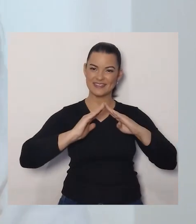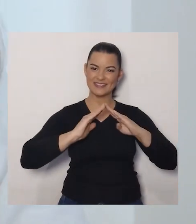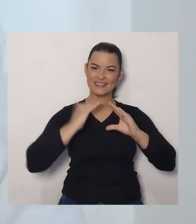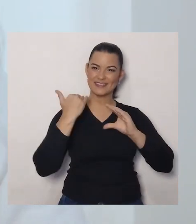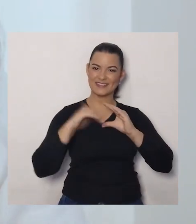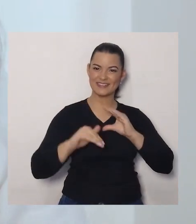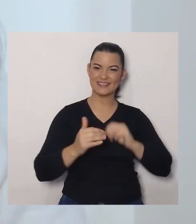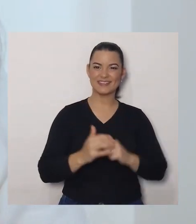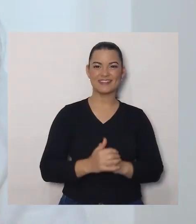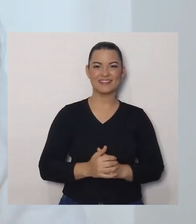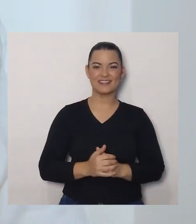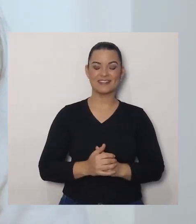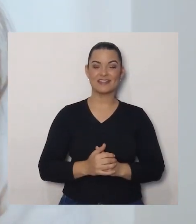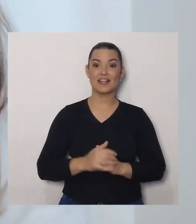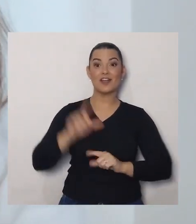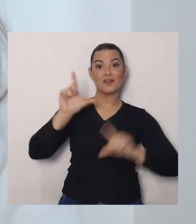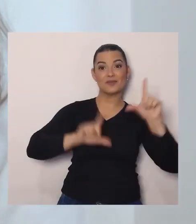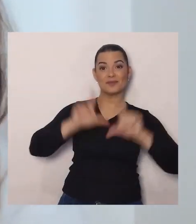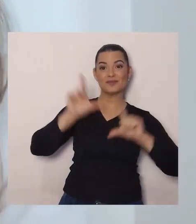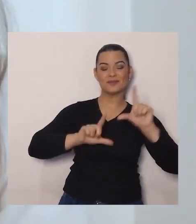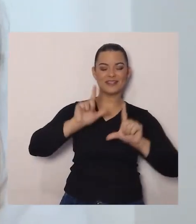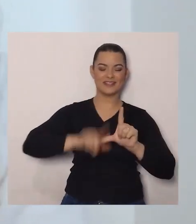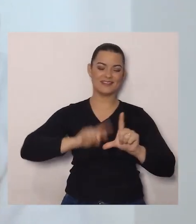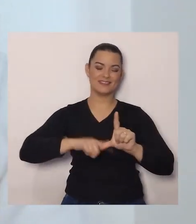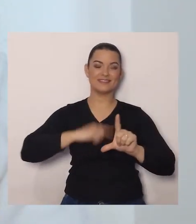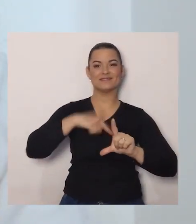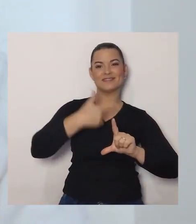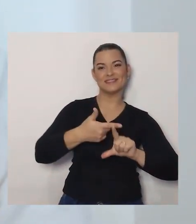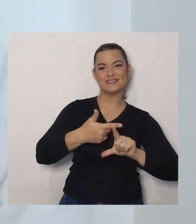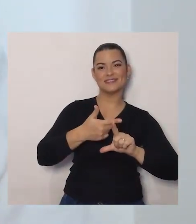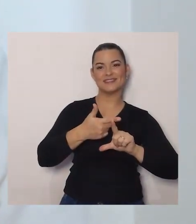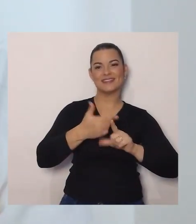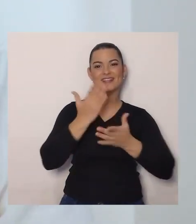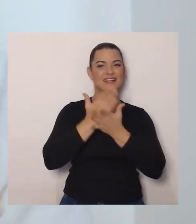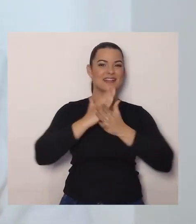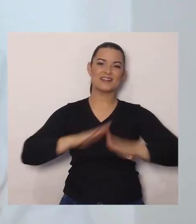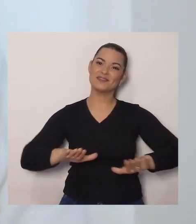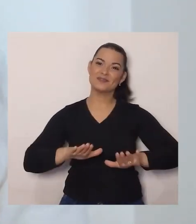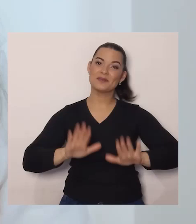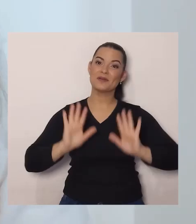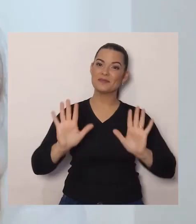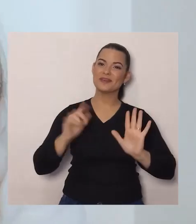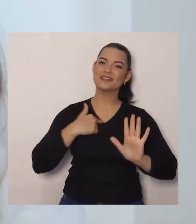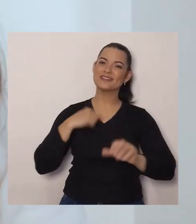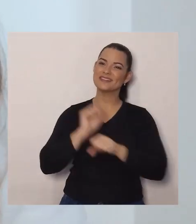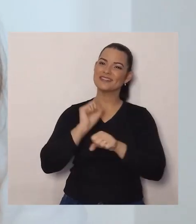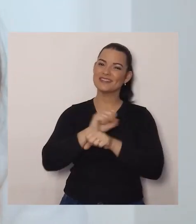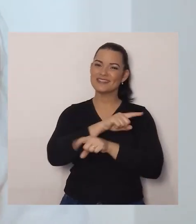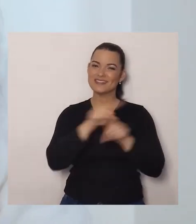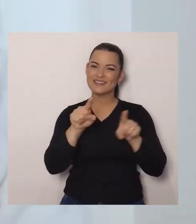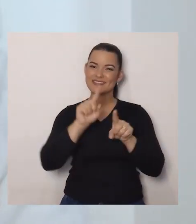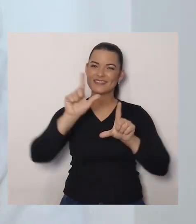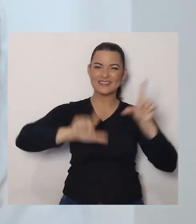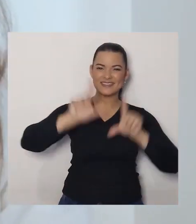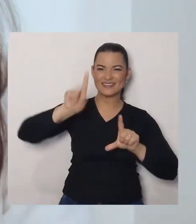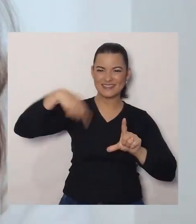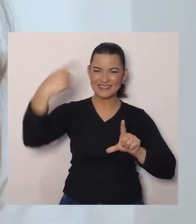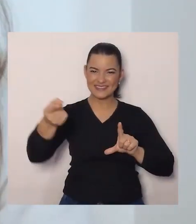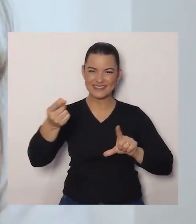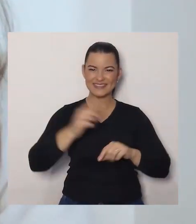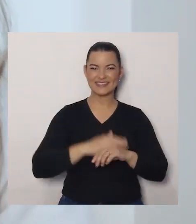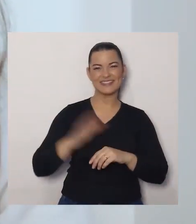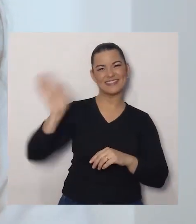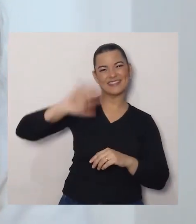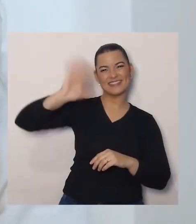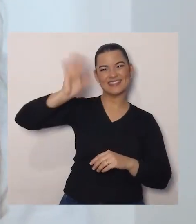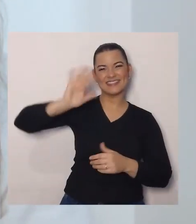E o programa além das letras, Vai ficando por aqui, Mas eu te espero, No próximo programa, Tchau, tchau!